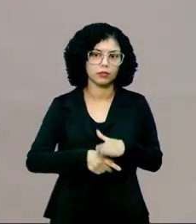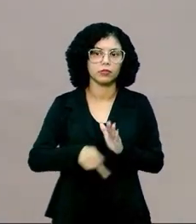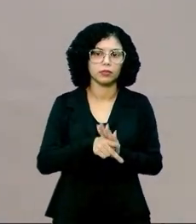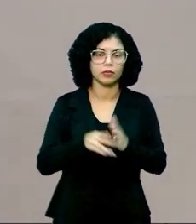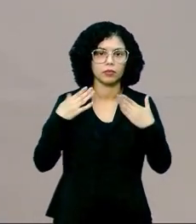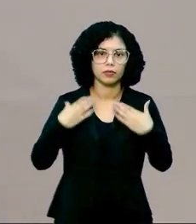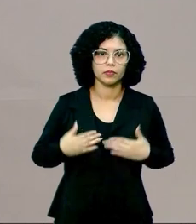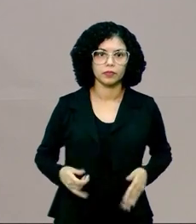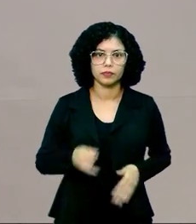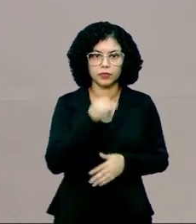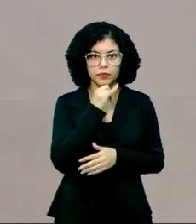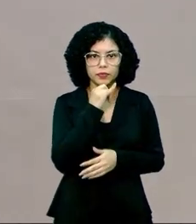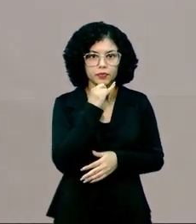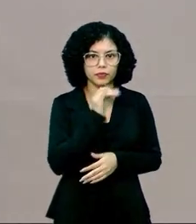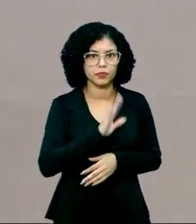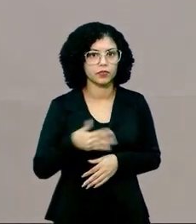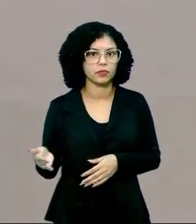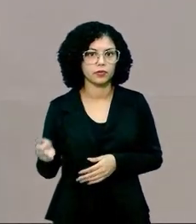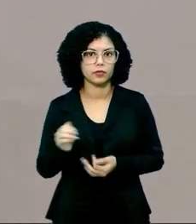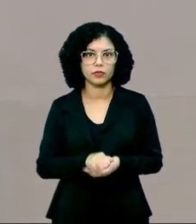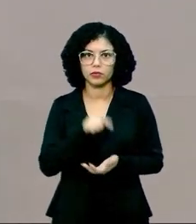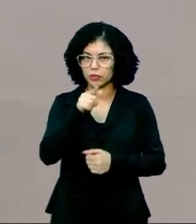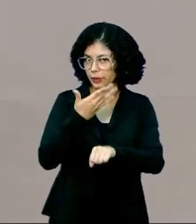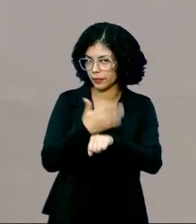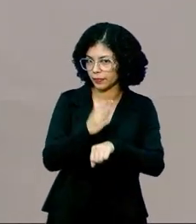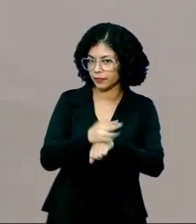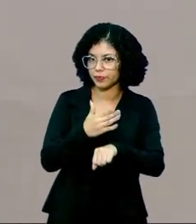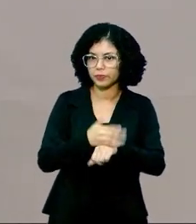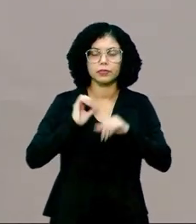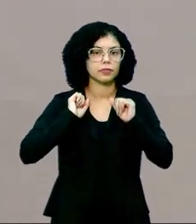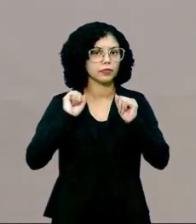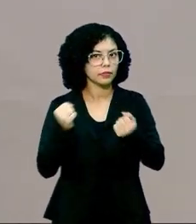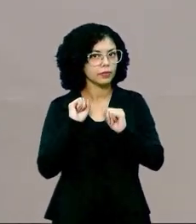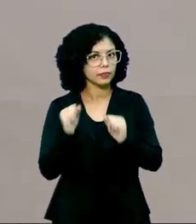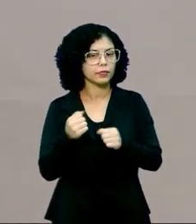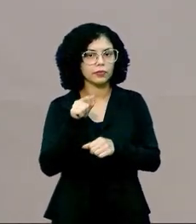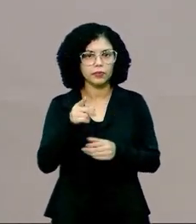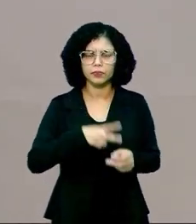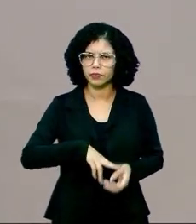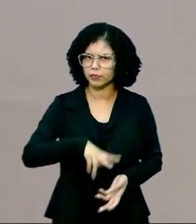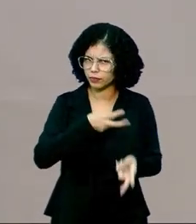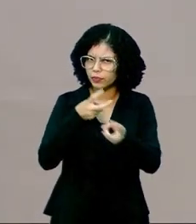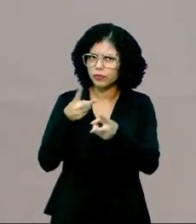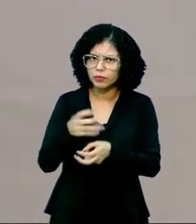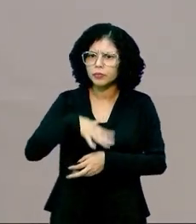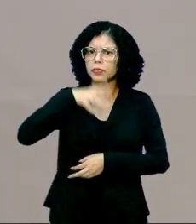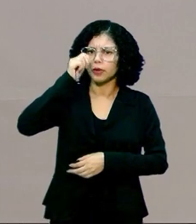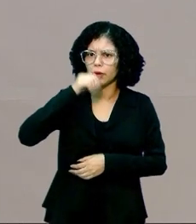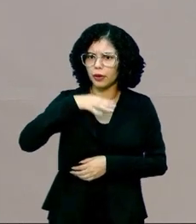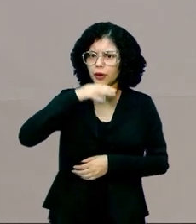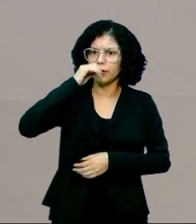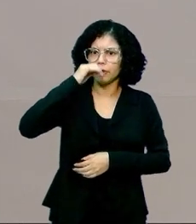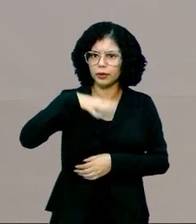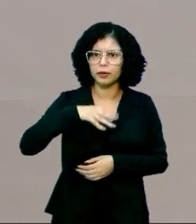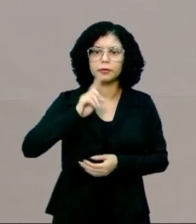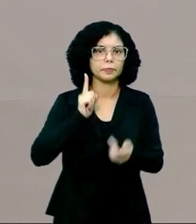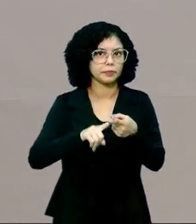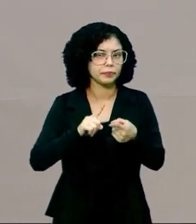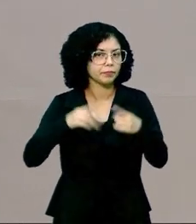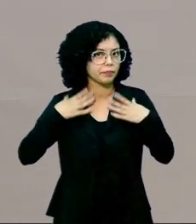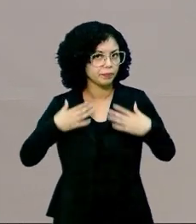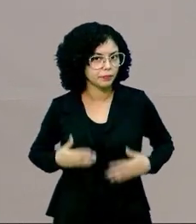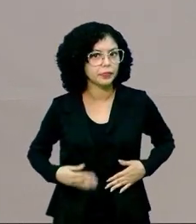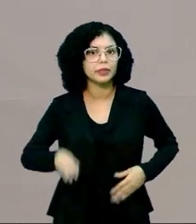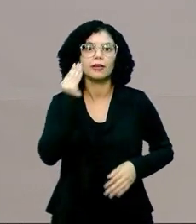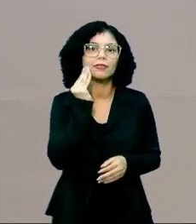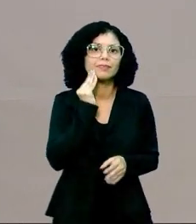Um exemplo é, quando você pratica exercício físico, você percebe que sua respiração fica mais ofegante? Isso porque o teu corpo